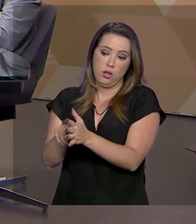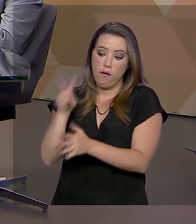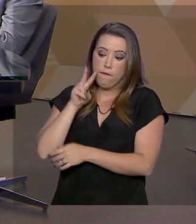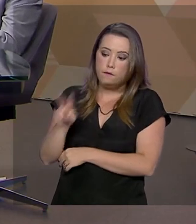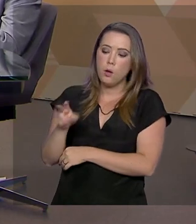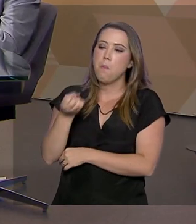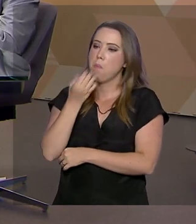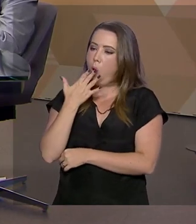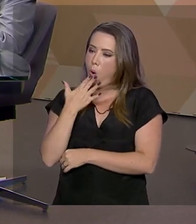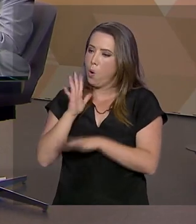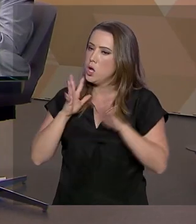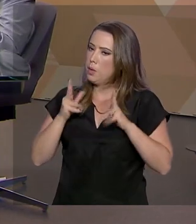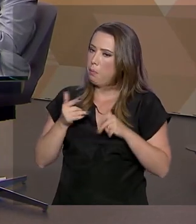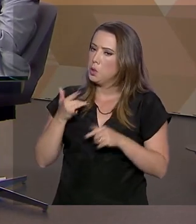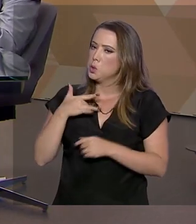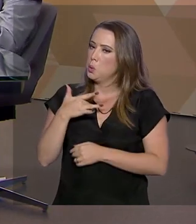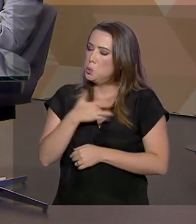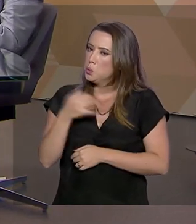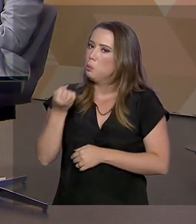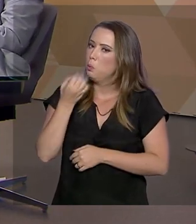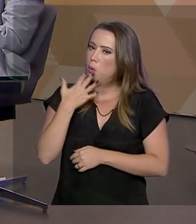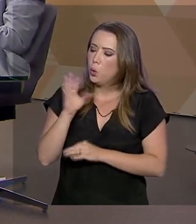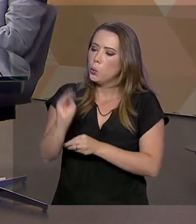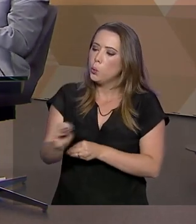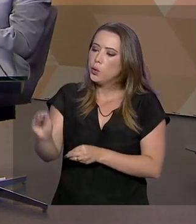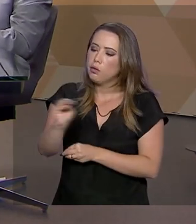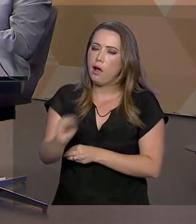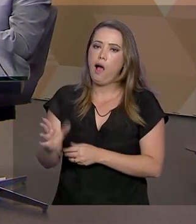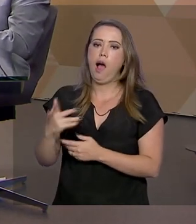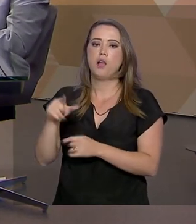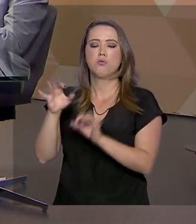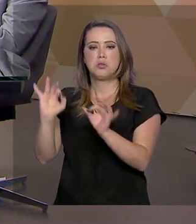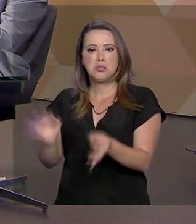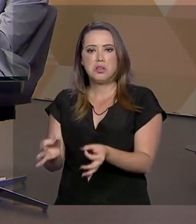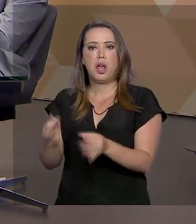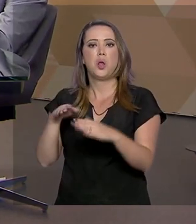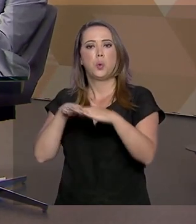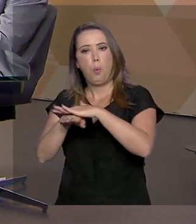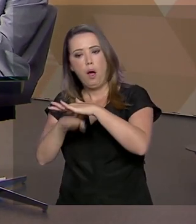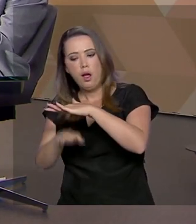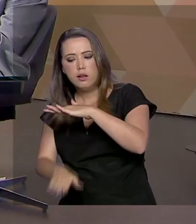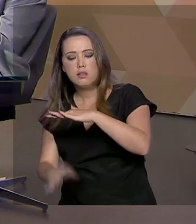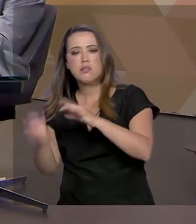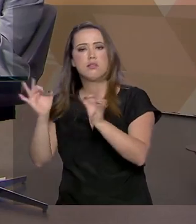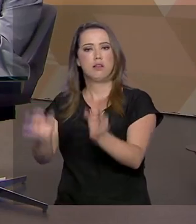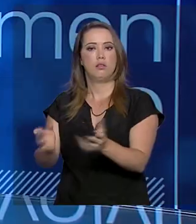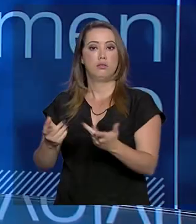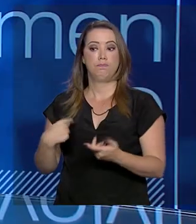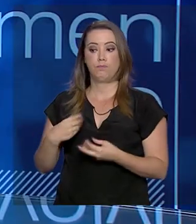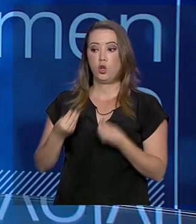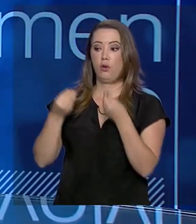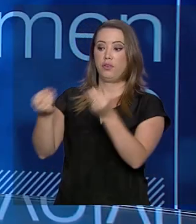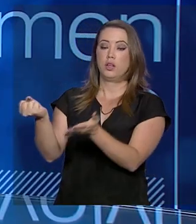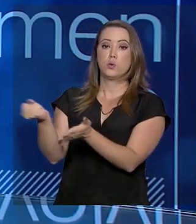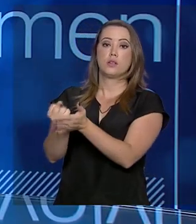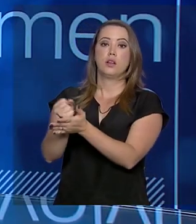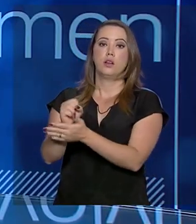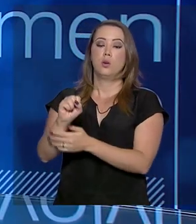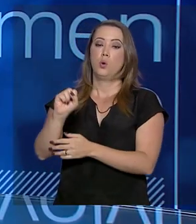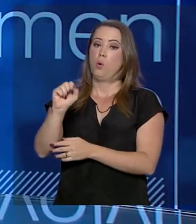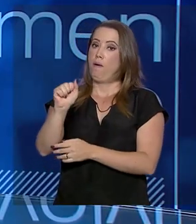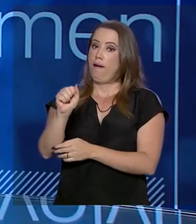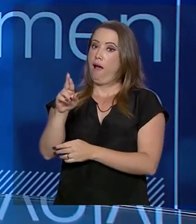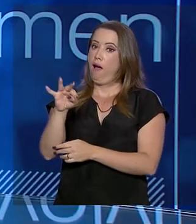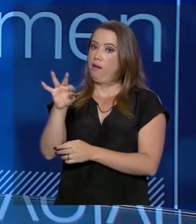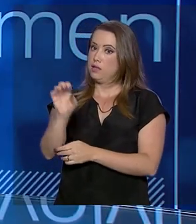práticas de higiene, de manejo, de cuidado, de armazenamento, e vão conceder o selo arte. Com esse